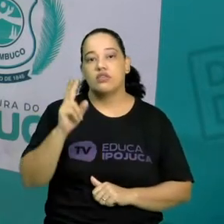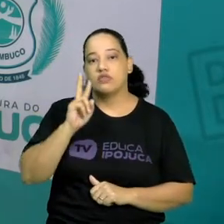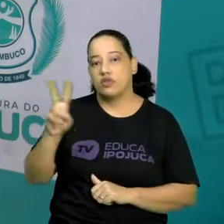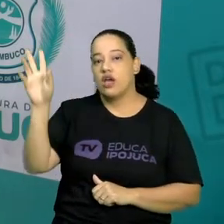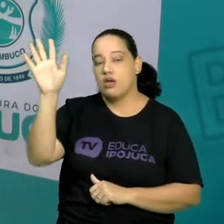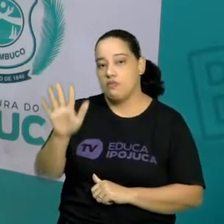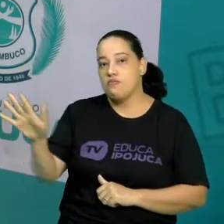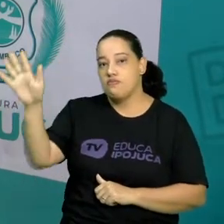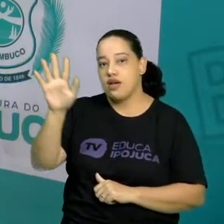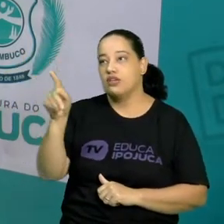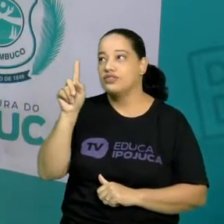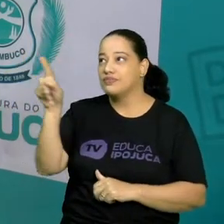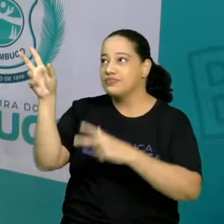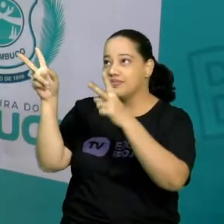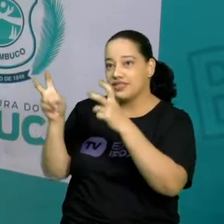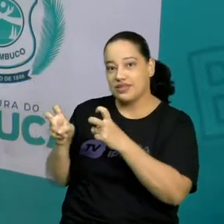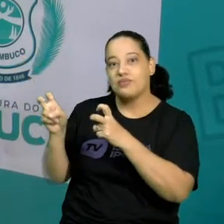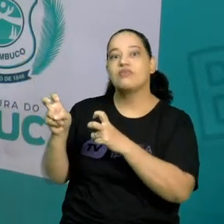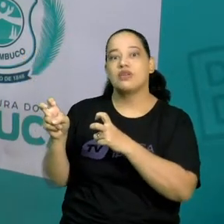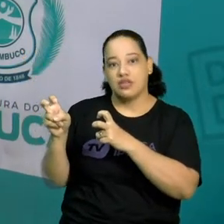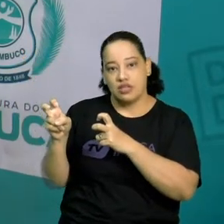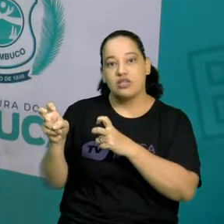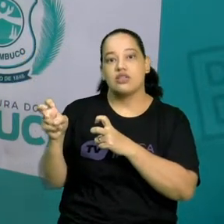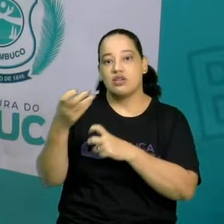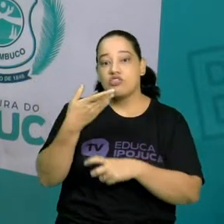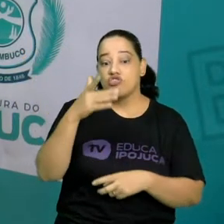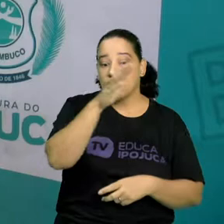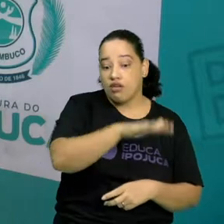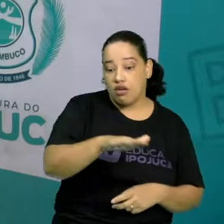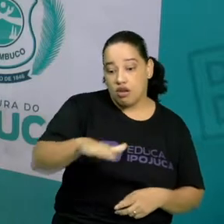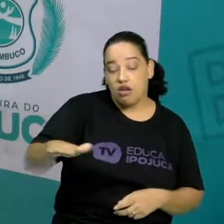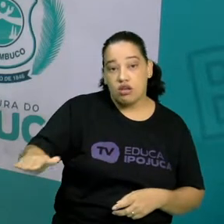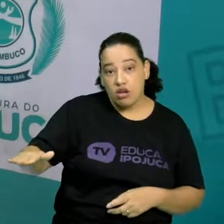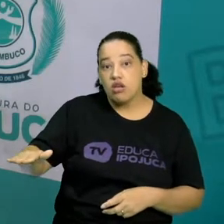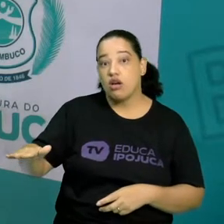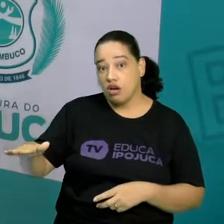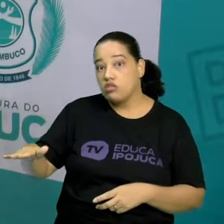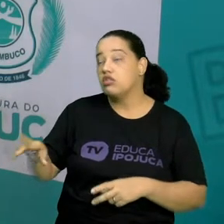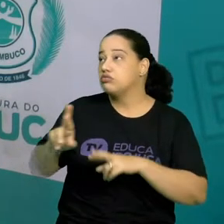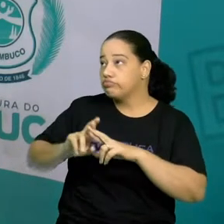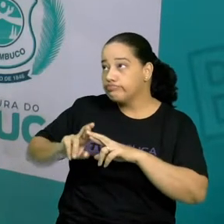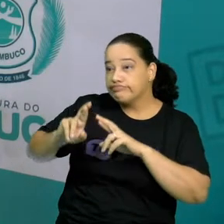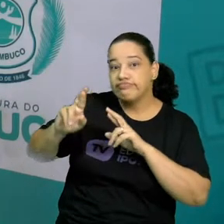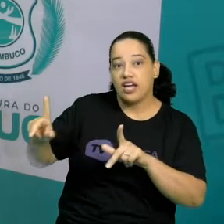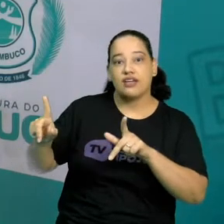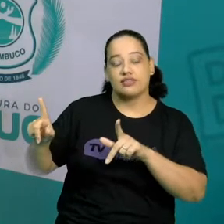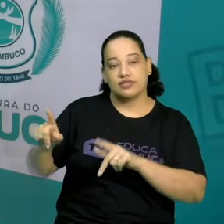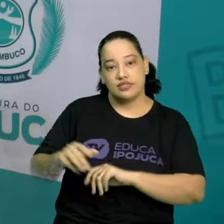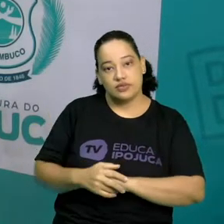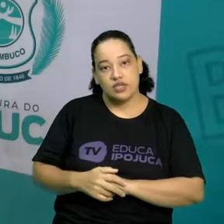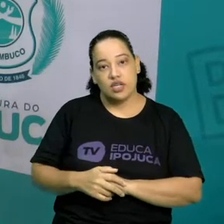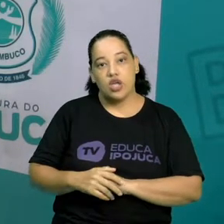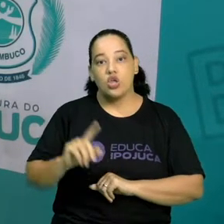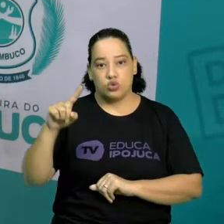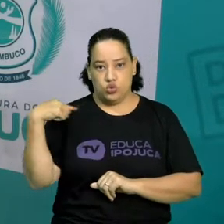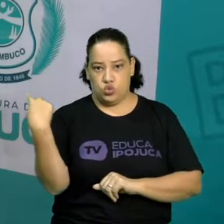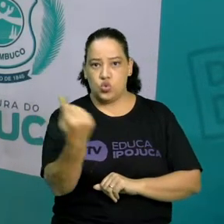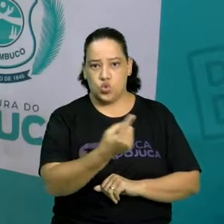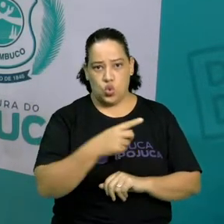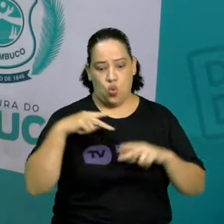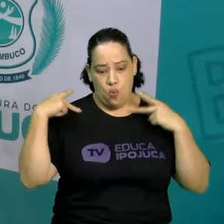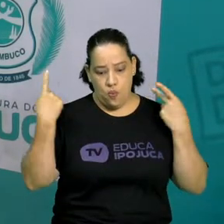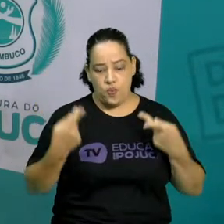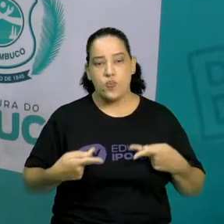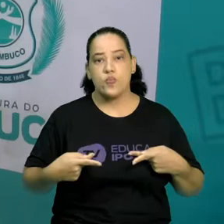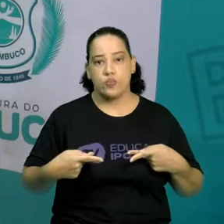aqui a diferença entre as crianças, entre as pessoas. E nós, seres humanos, assim como